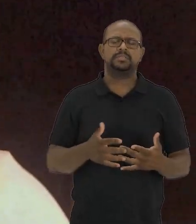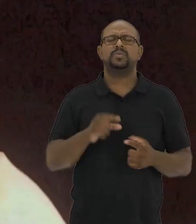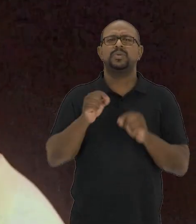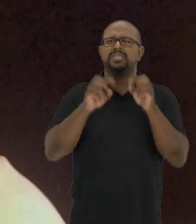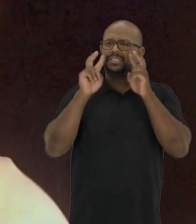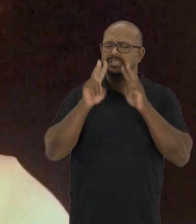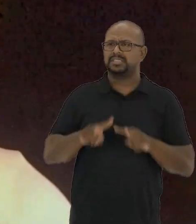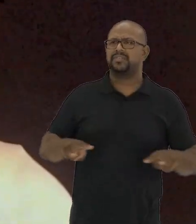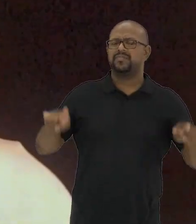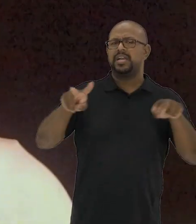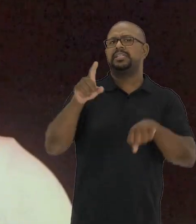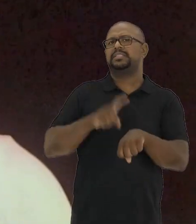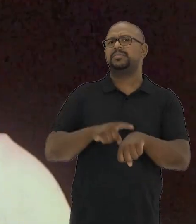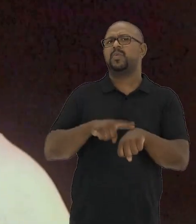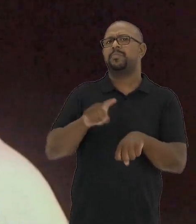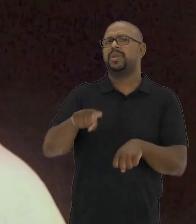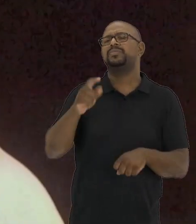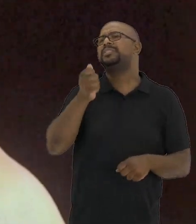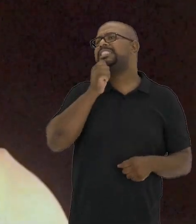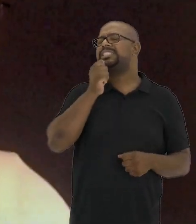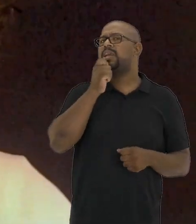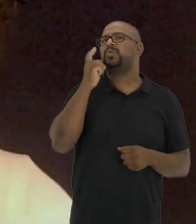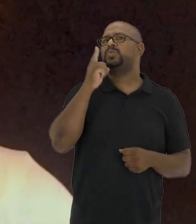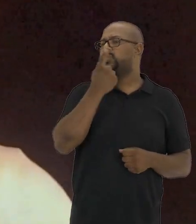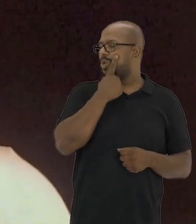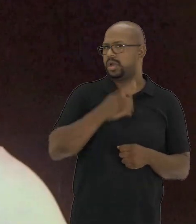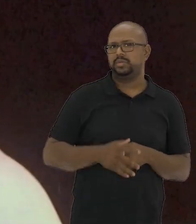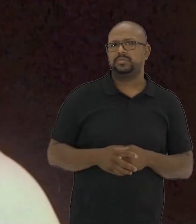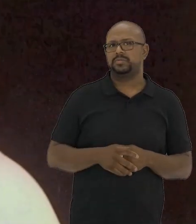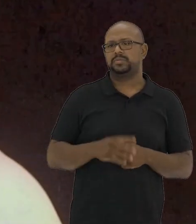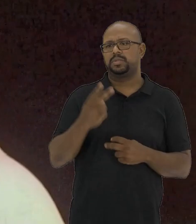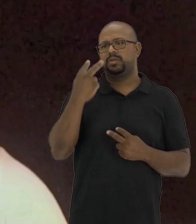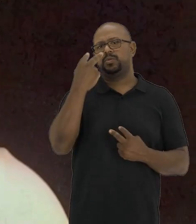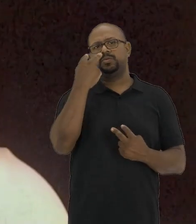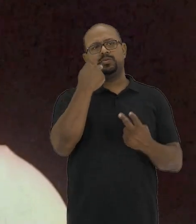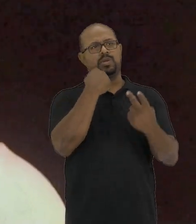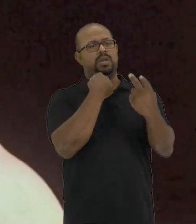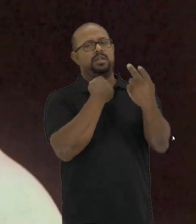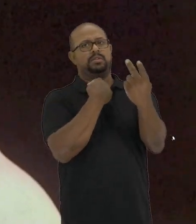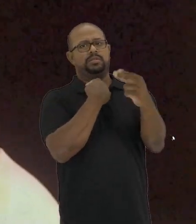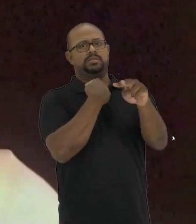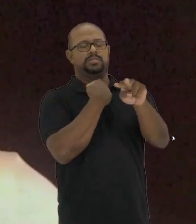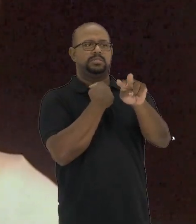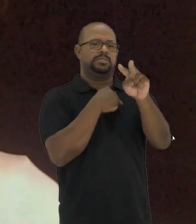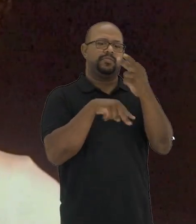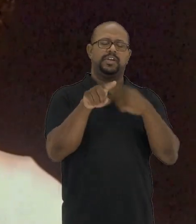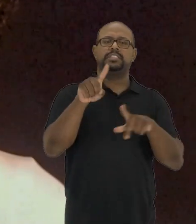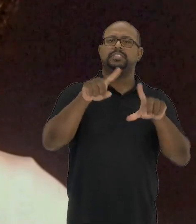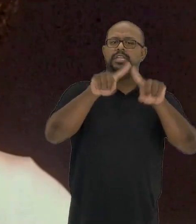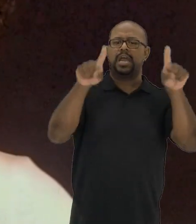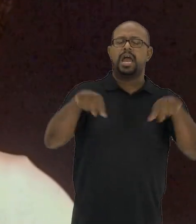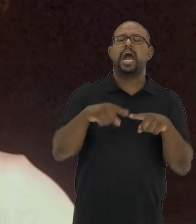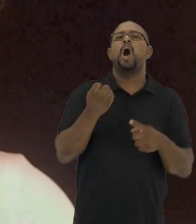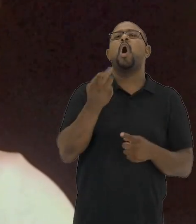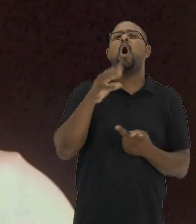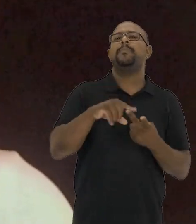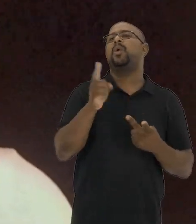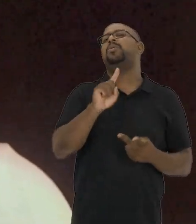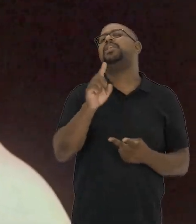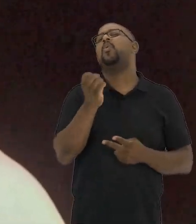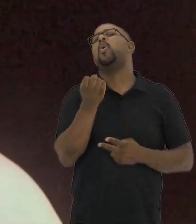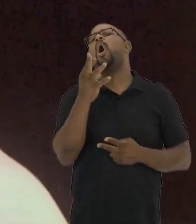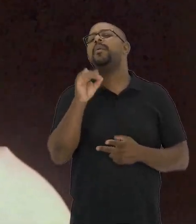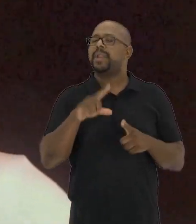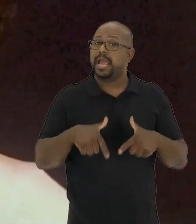de solidariedade. O que se vê nesse momento sem os olhos? O que nos olha também através da obra